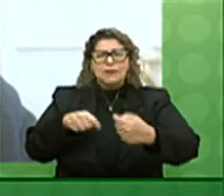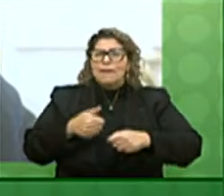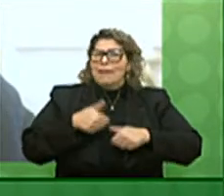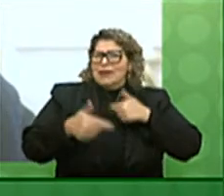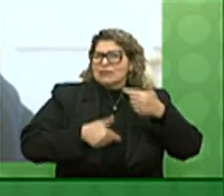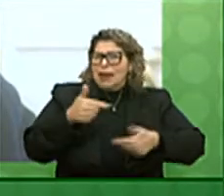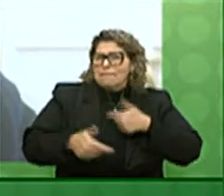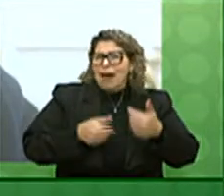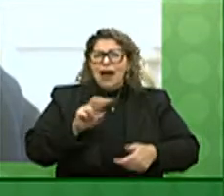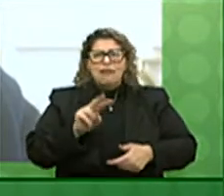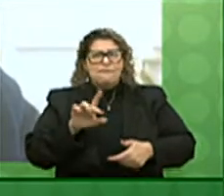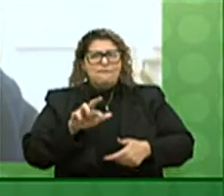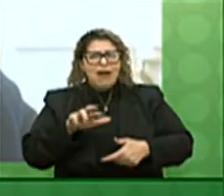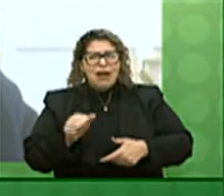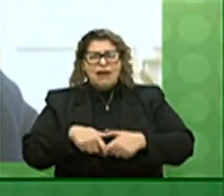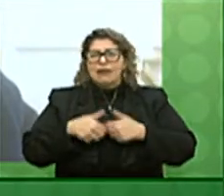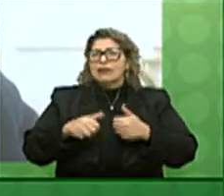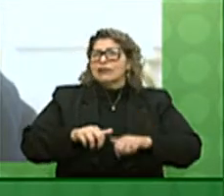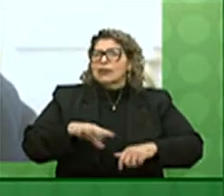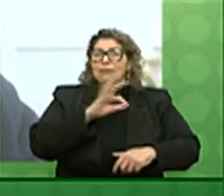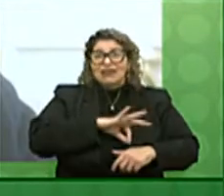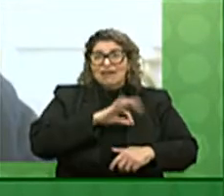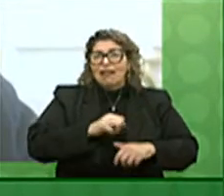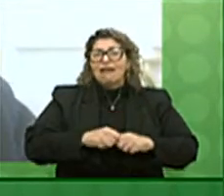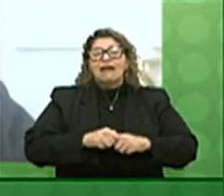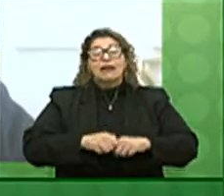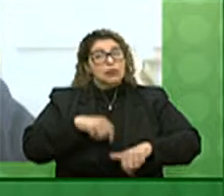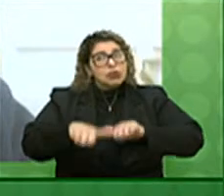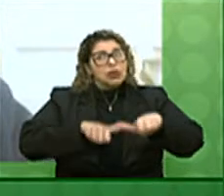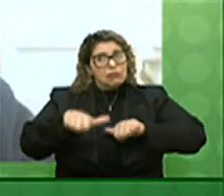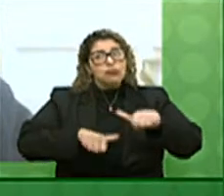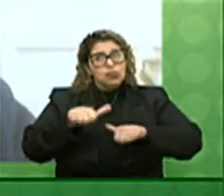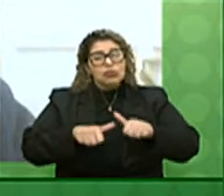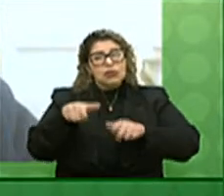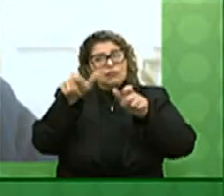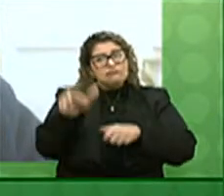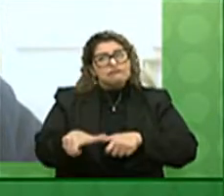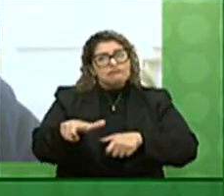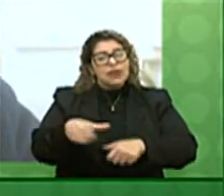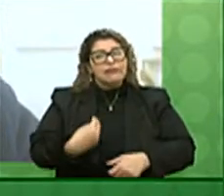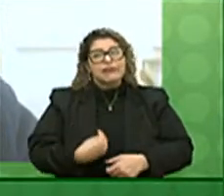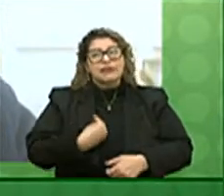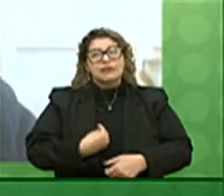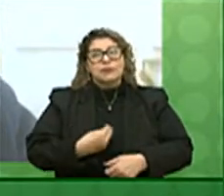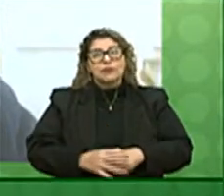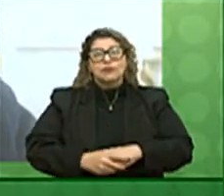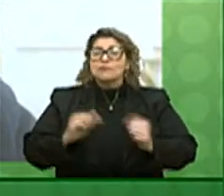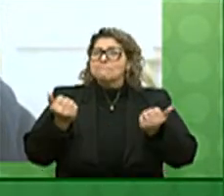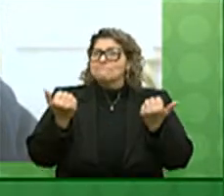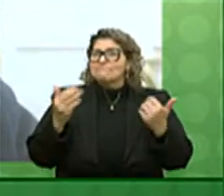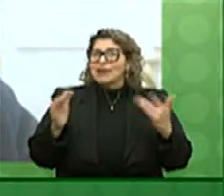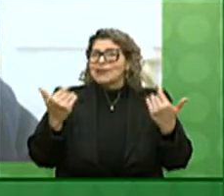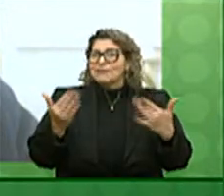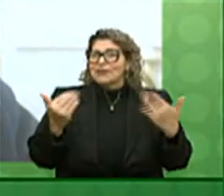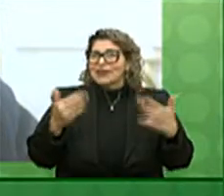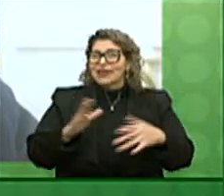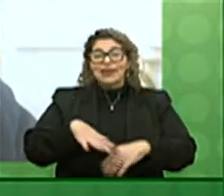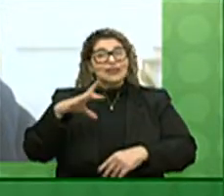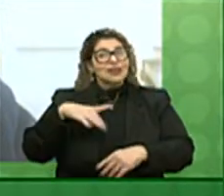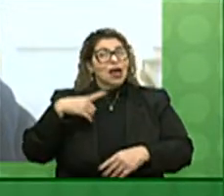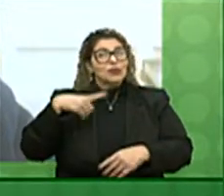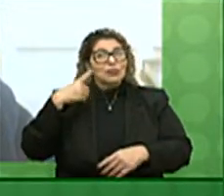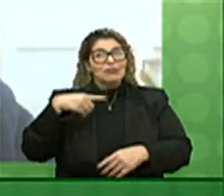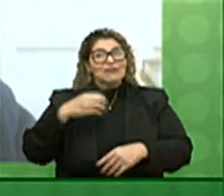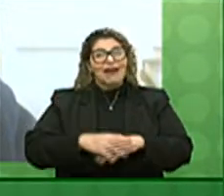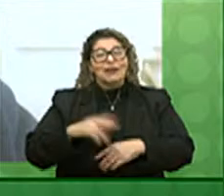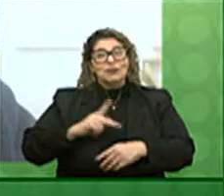emprego, mais renda, que é, afinal, o que realmente muda a vida das pessoas. Um parabéns ao deputado Hernani